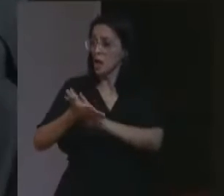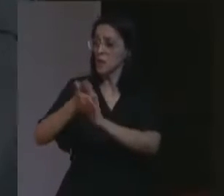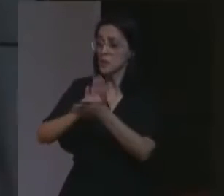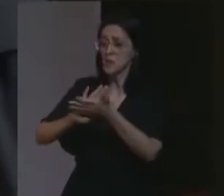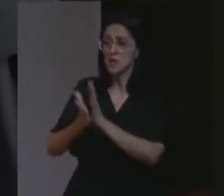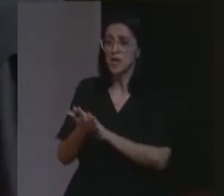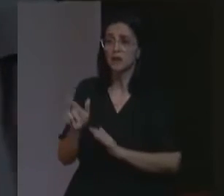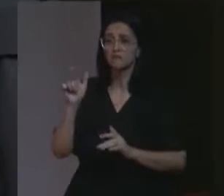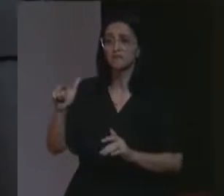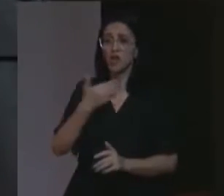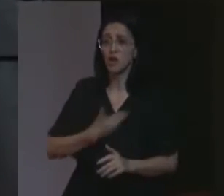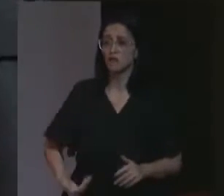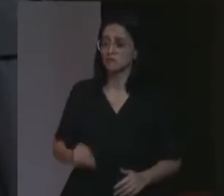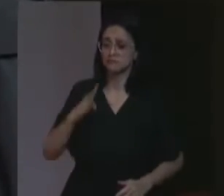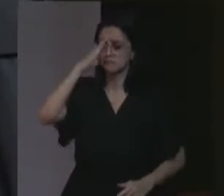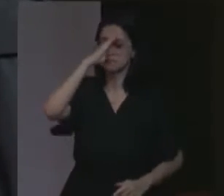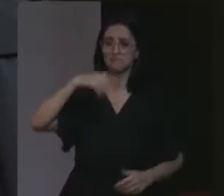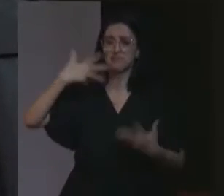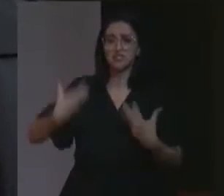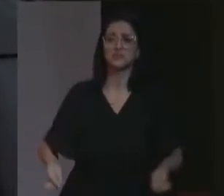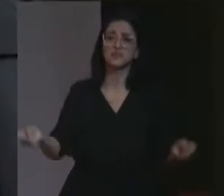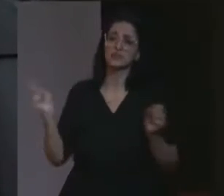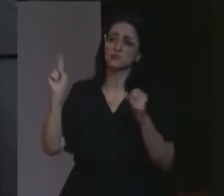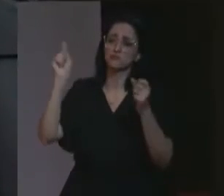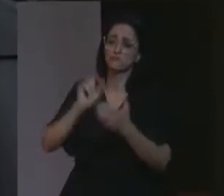que o governo Bolsonaro negou.